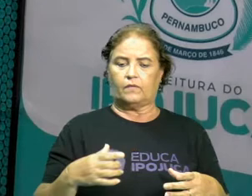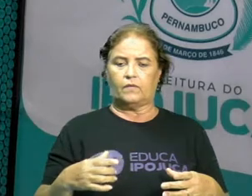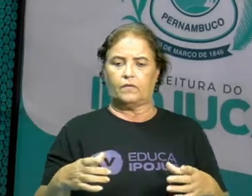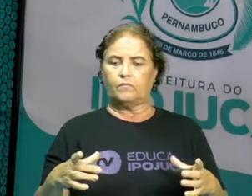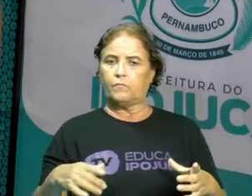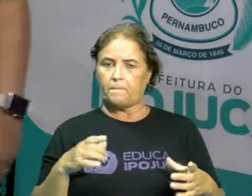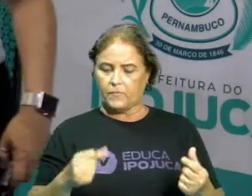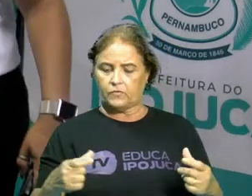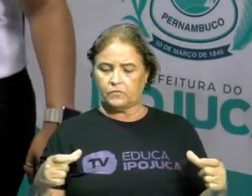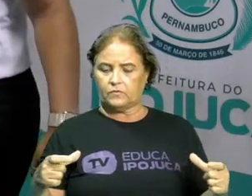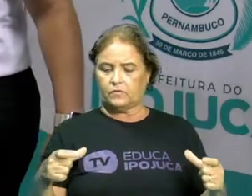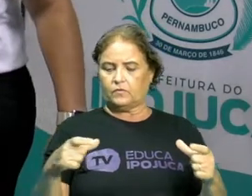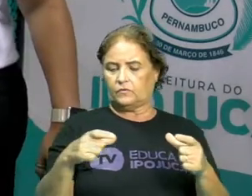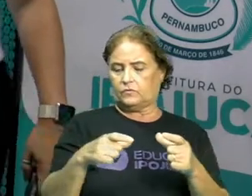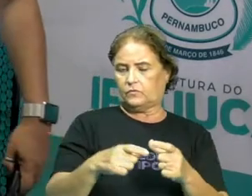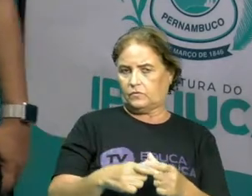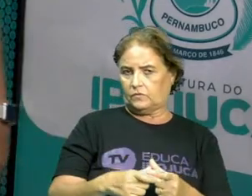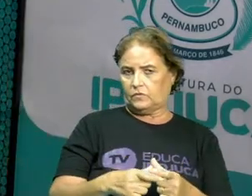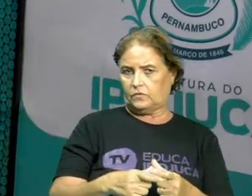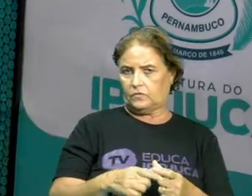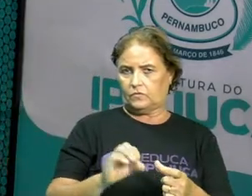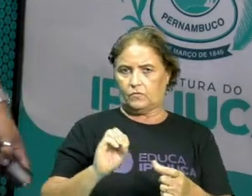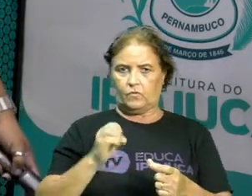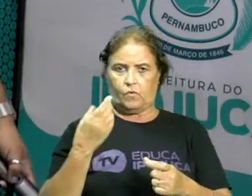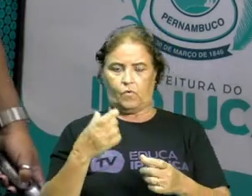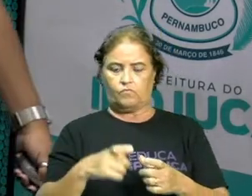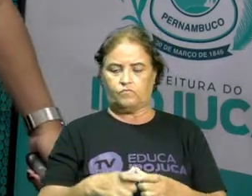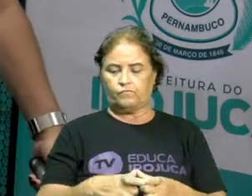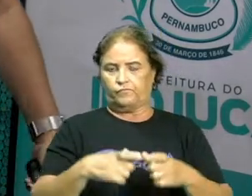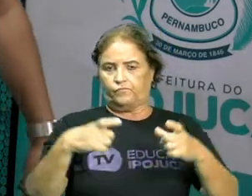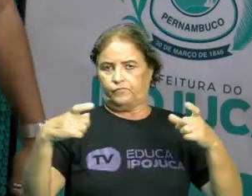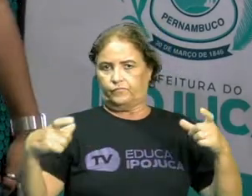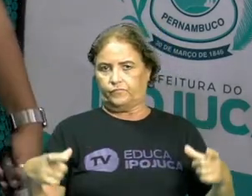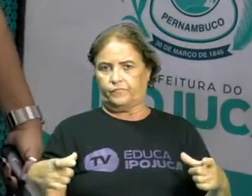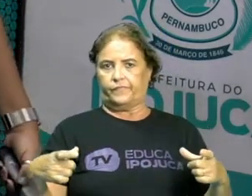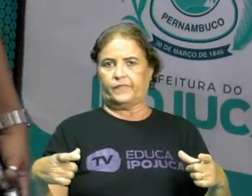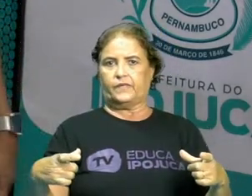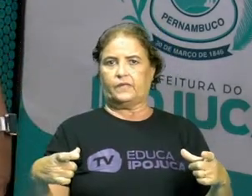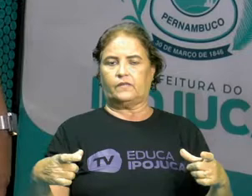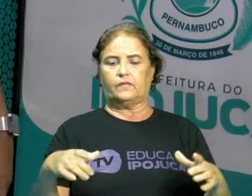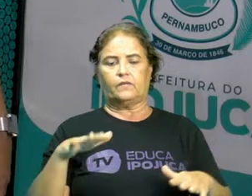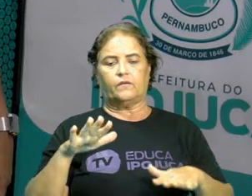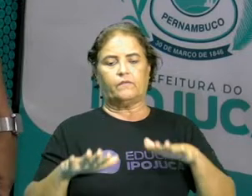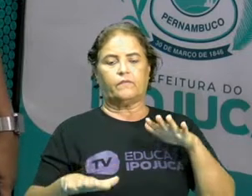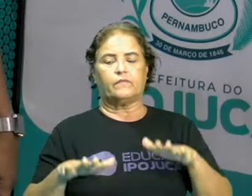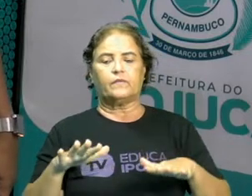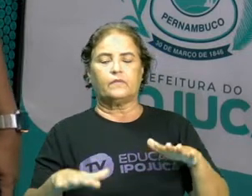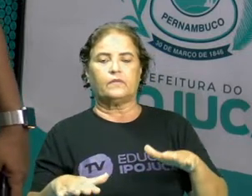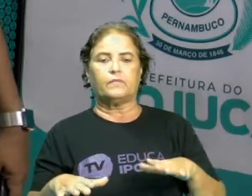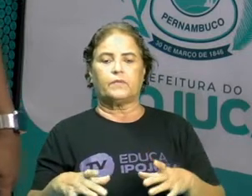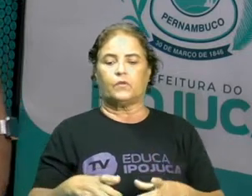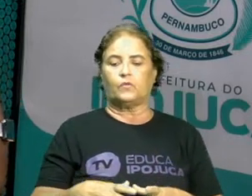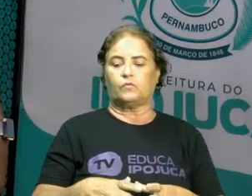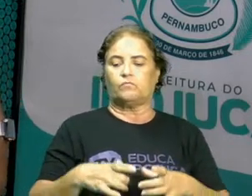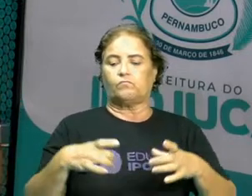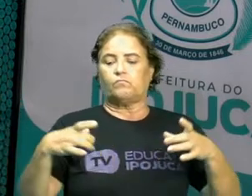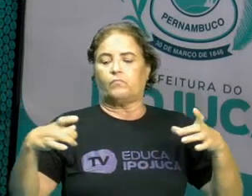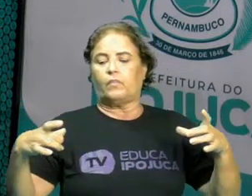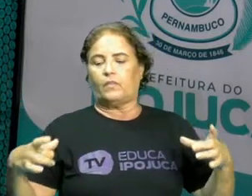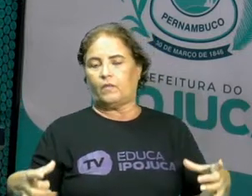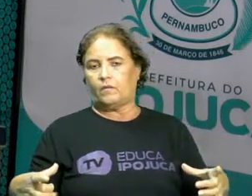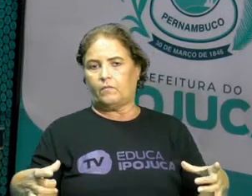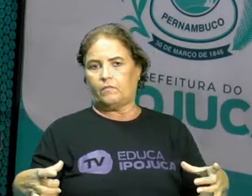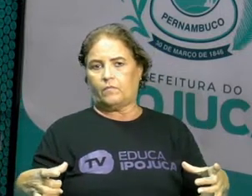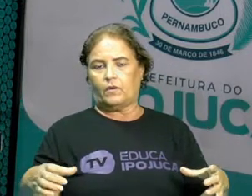reduzido ou um espaço grande. Vai depender do tamanho do corpo ou do estado